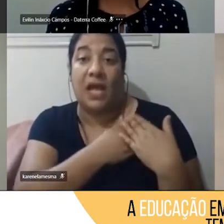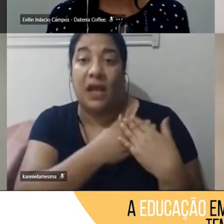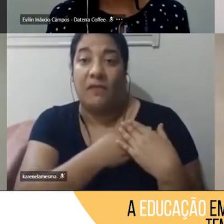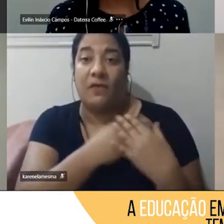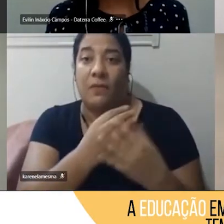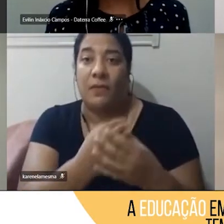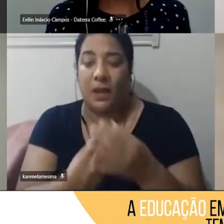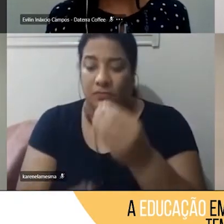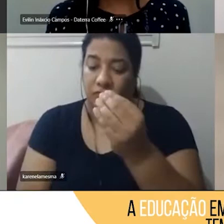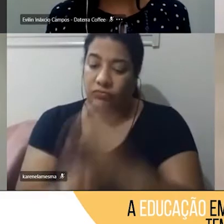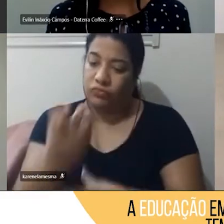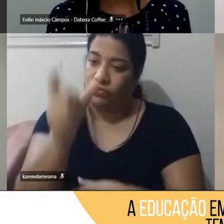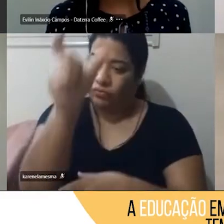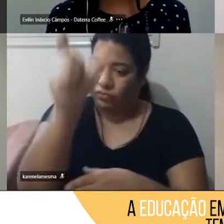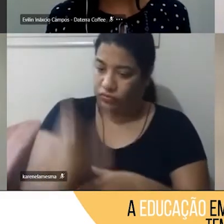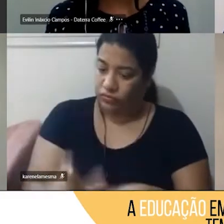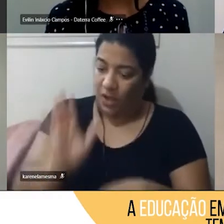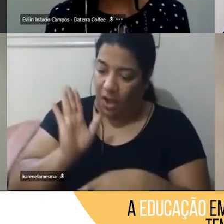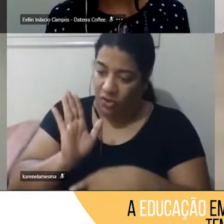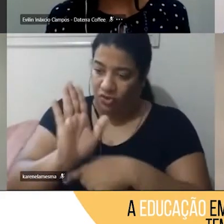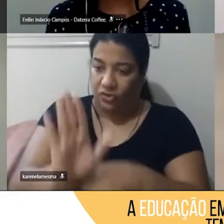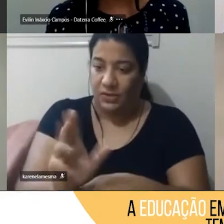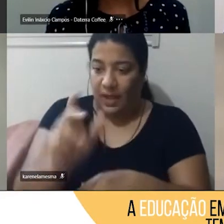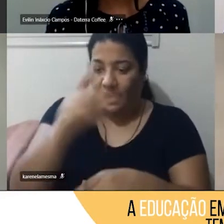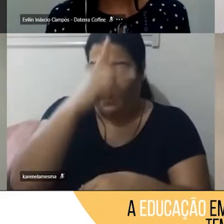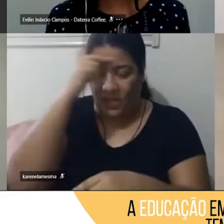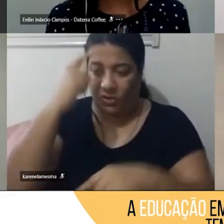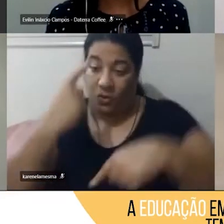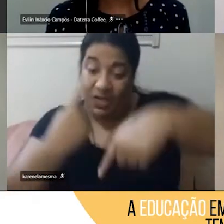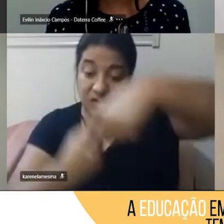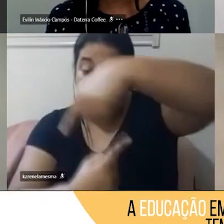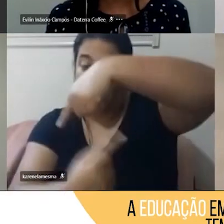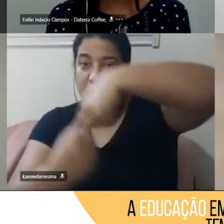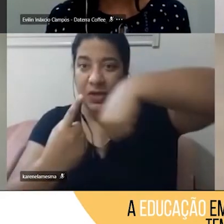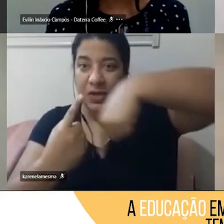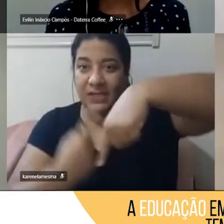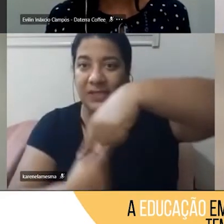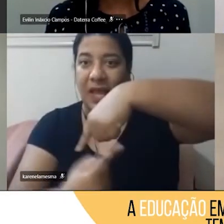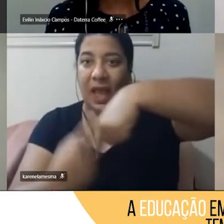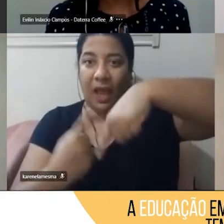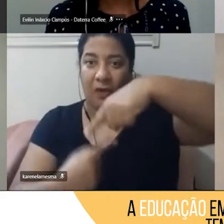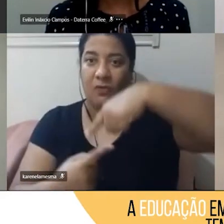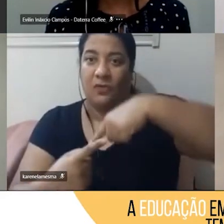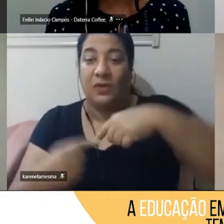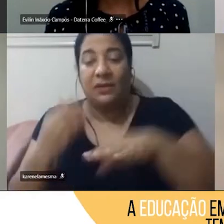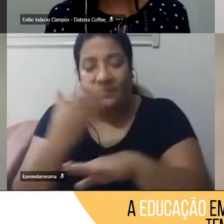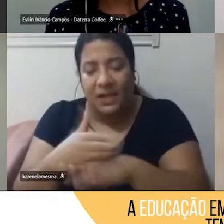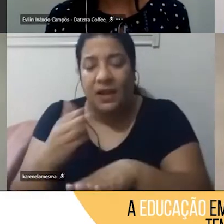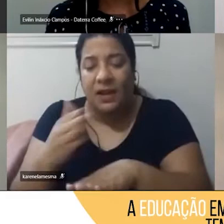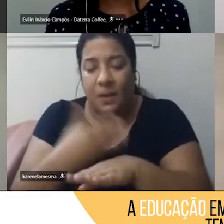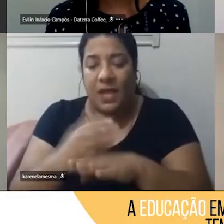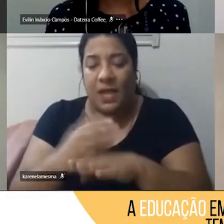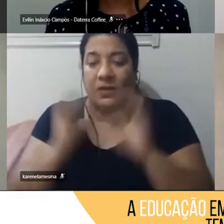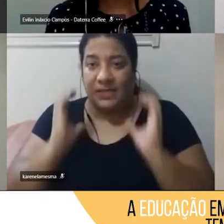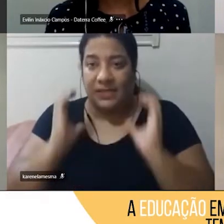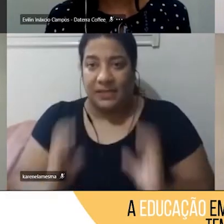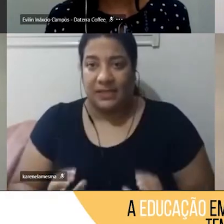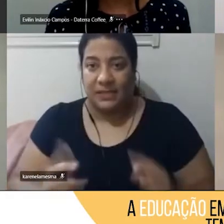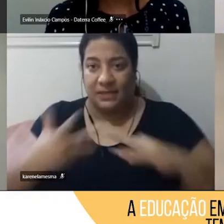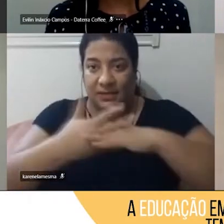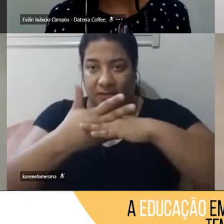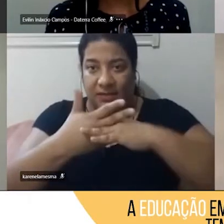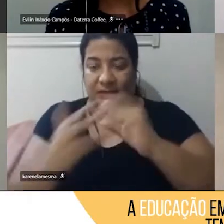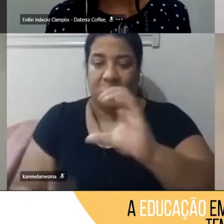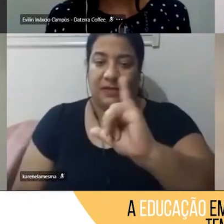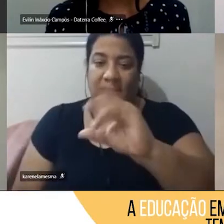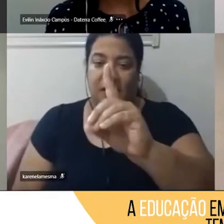desse indivíduo. Então, ali é um grande território de formação de cidadania. E quando a gente começa a olhar para isso com